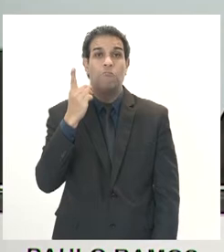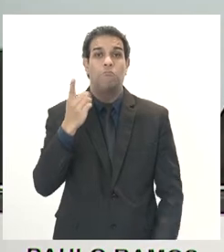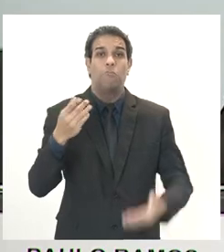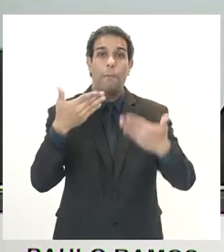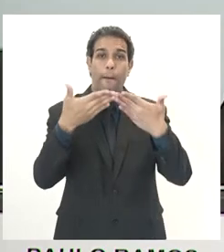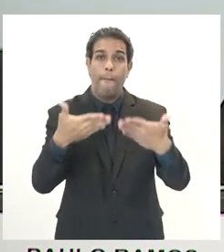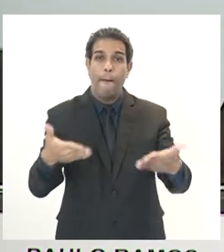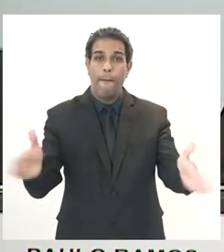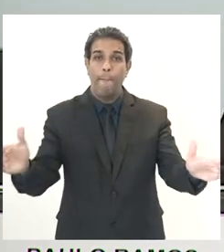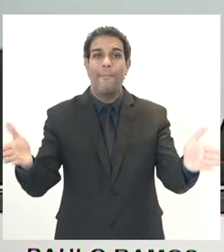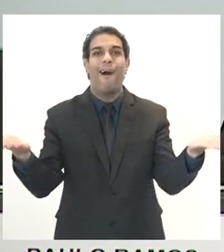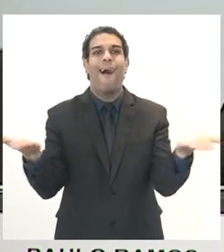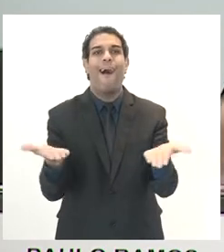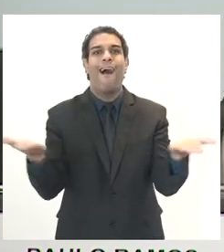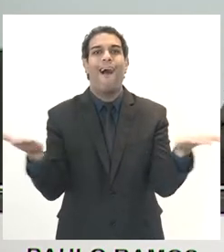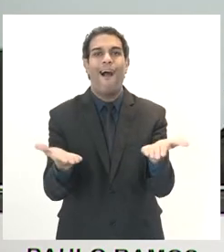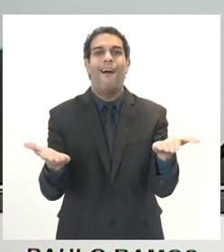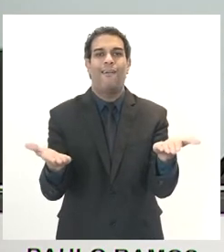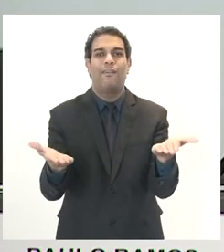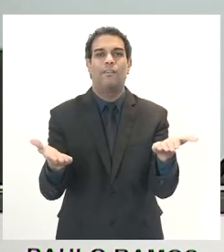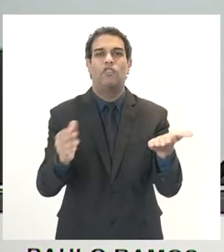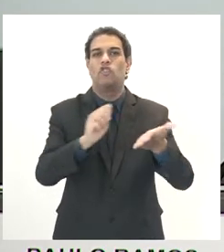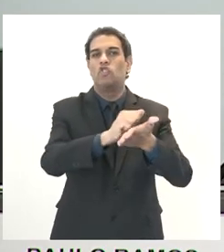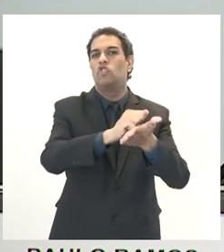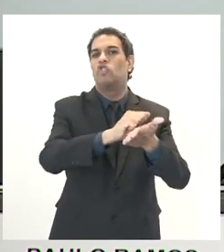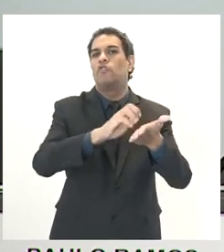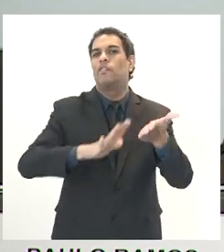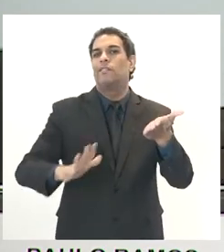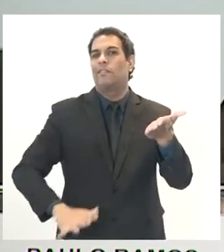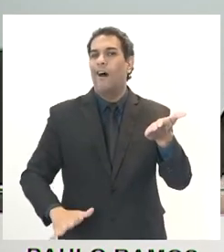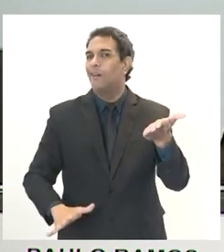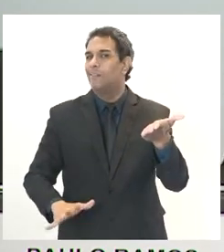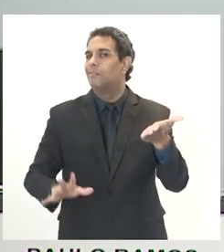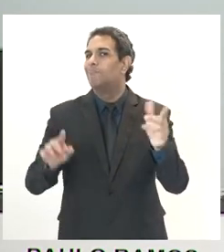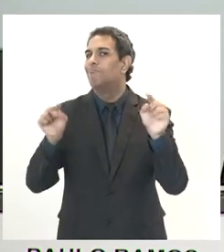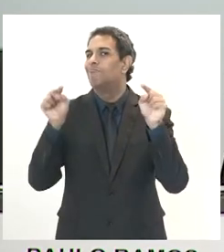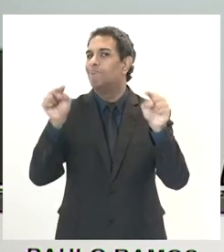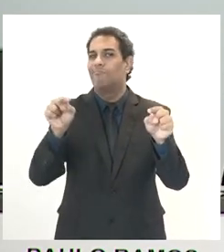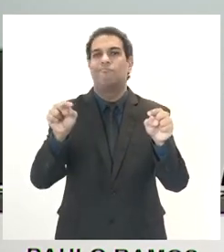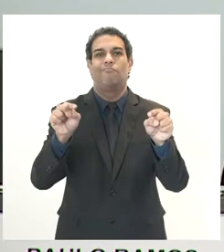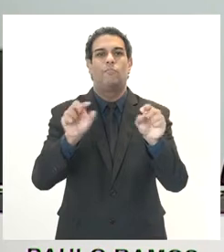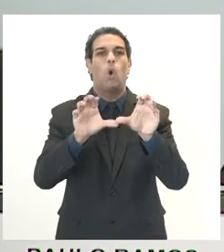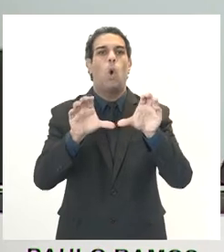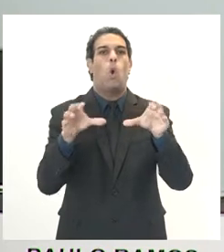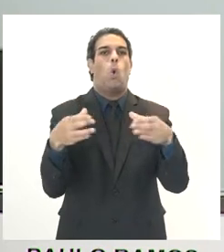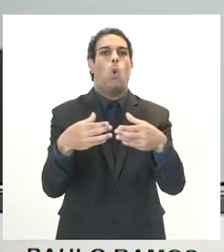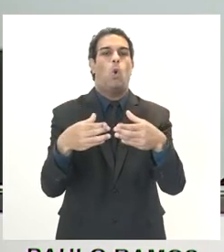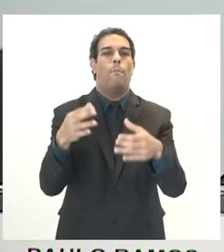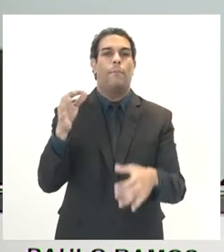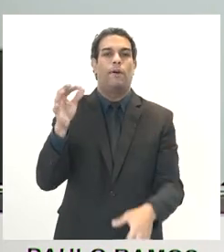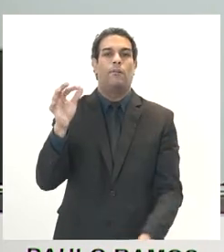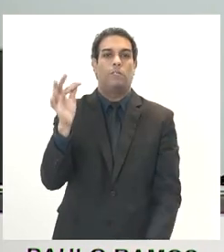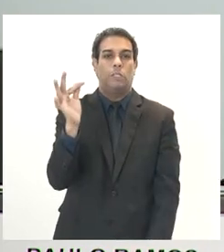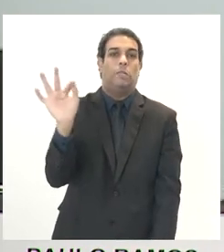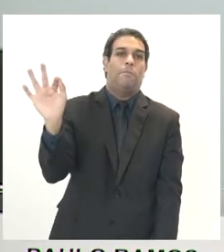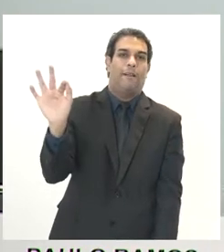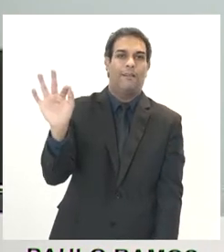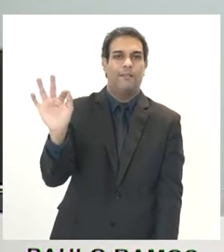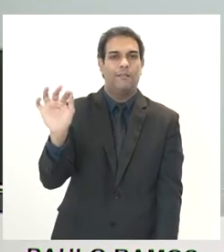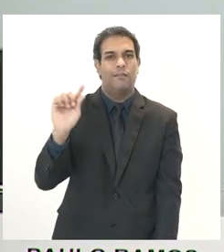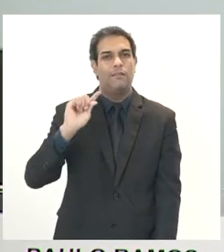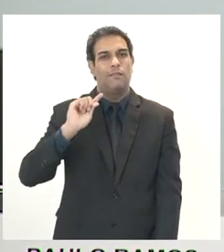portas da LERJ para essa atividade da Câmara dos Deputados. Claro que depois vou agradecer